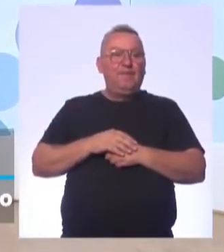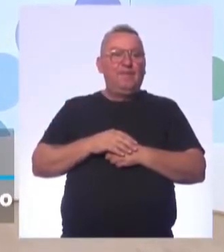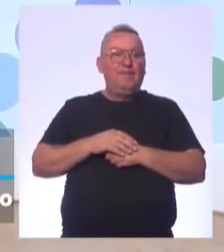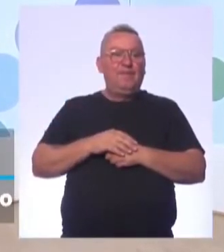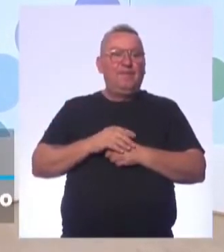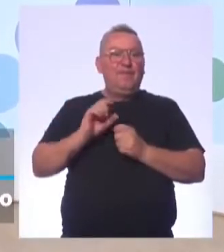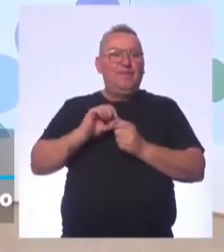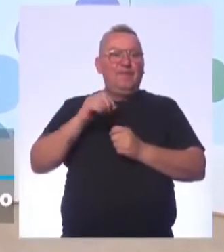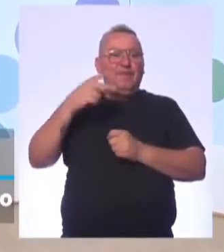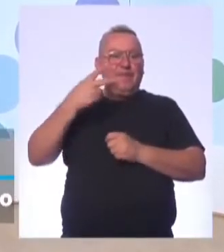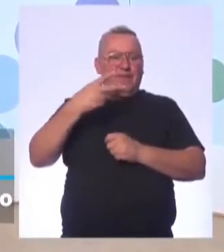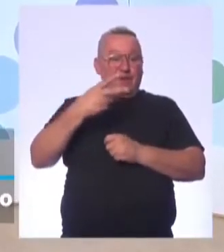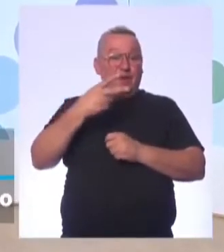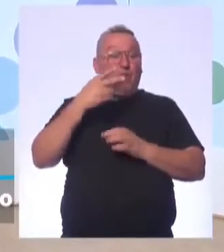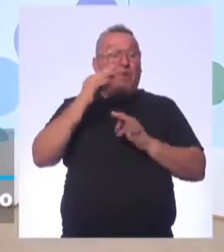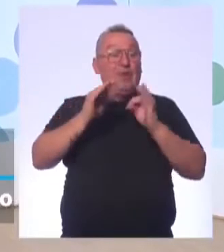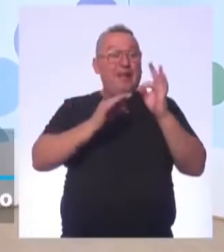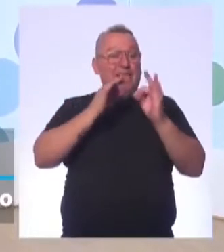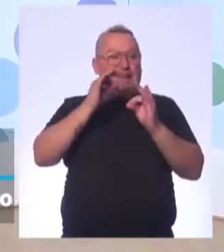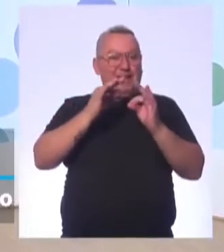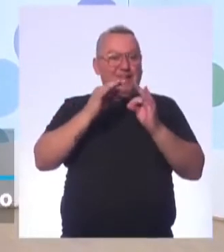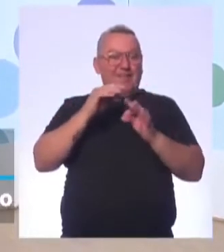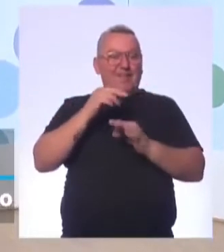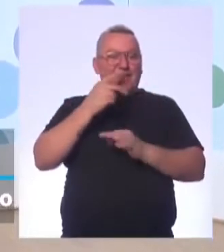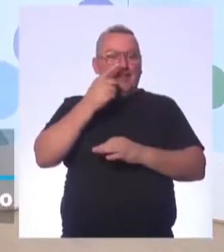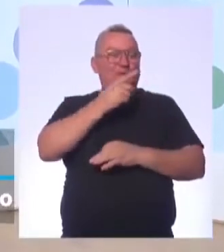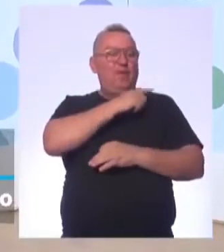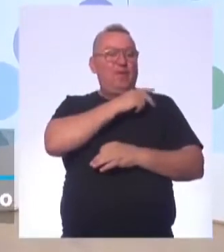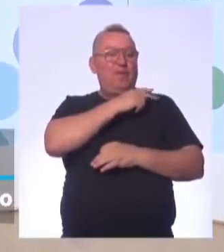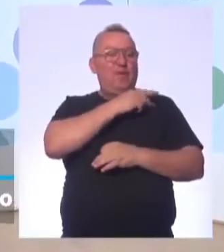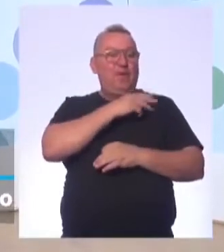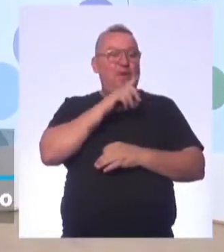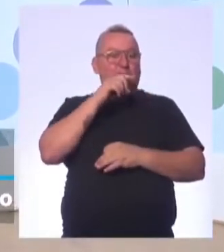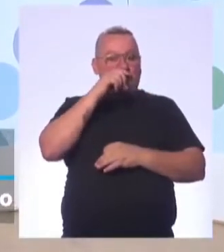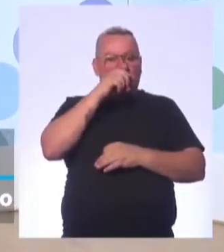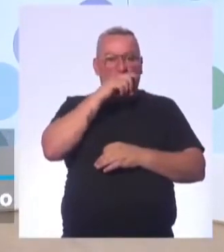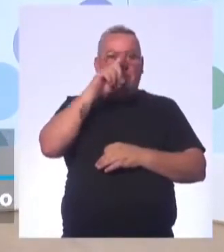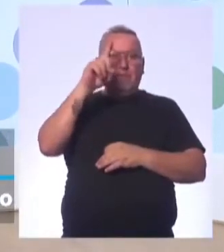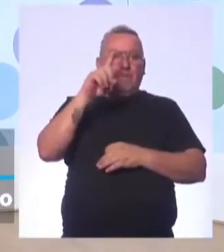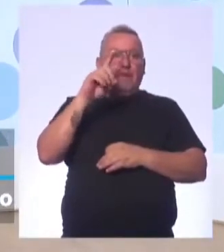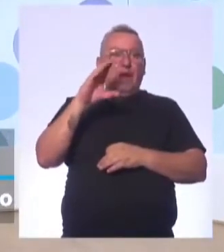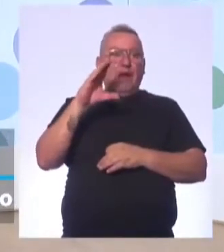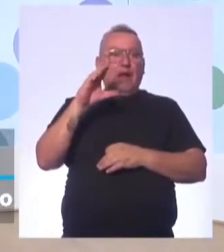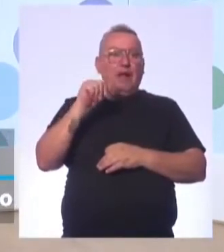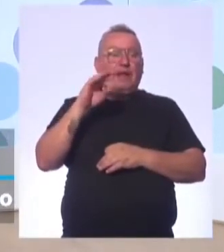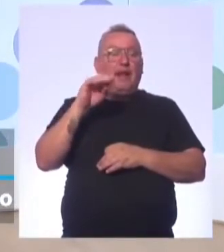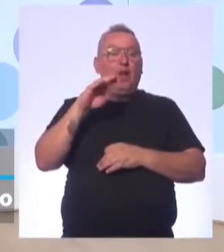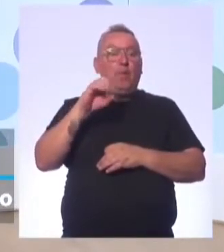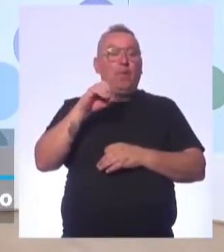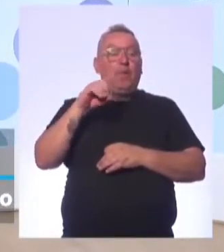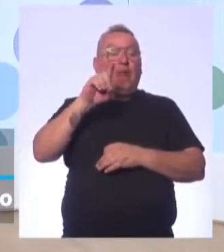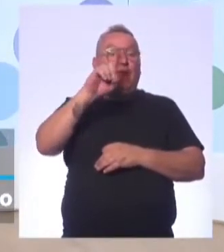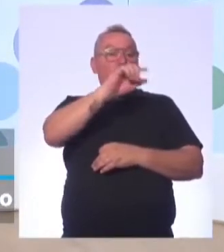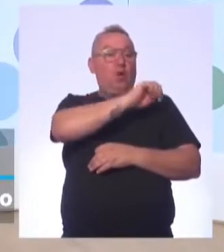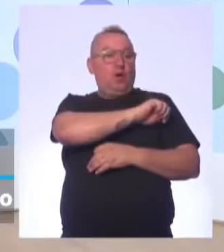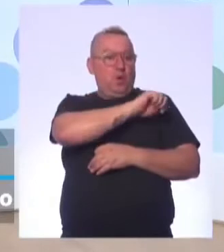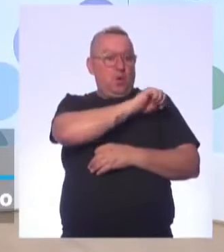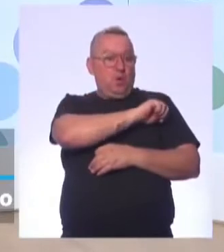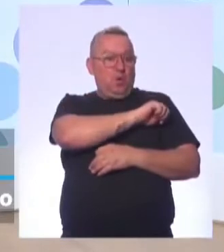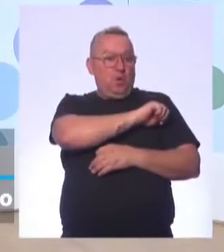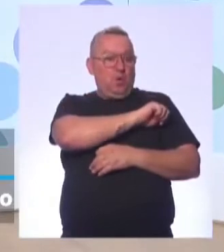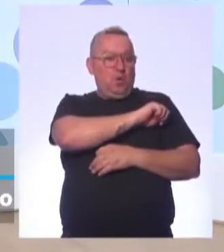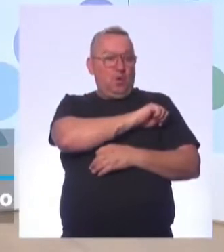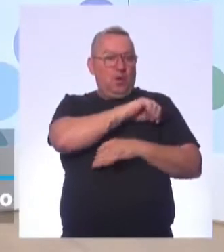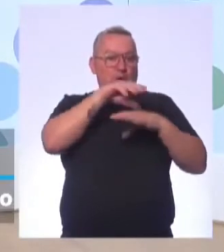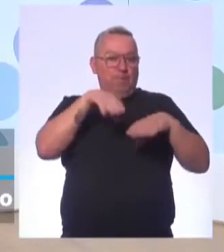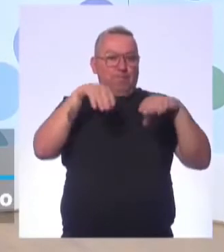O segundo grau técnico, que é o nosso ensino médio, lá na Universidade Castelo Branco, em Realengo, Rio de Janeiro. Lá